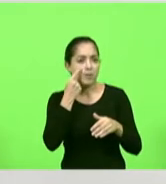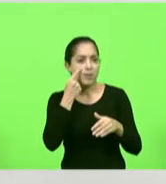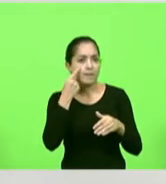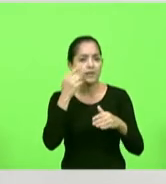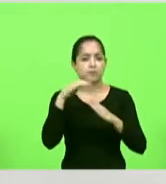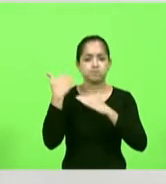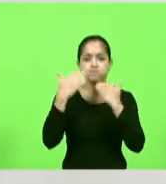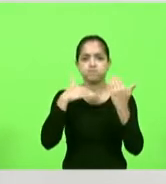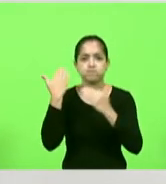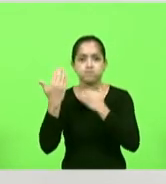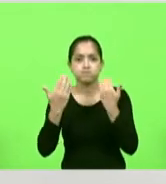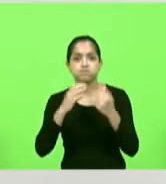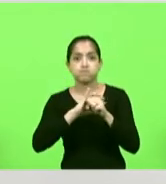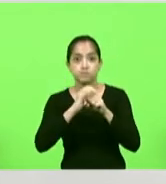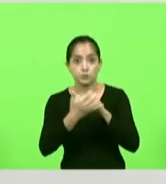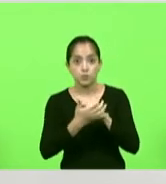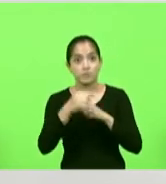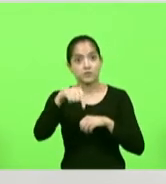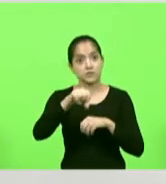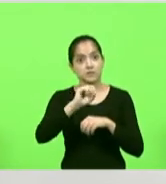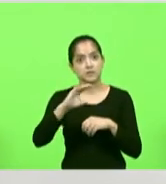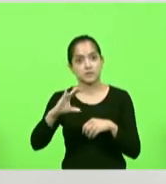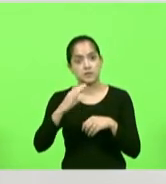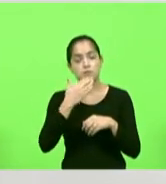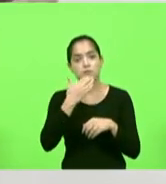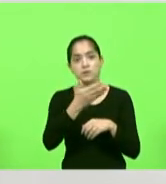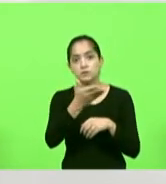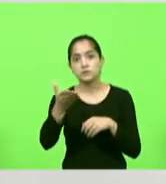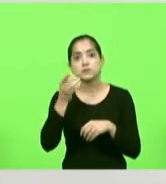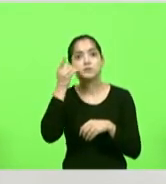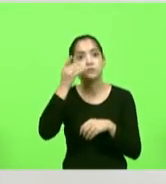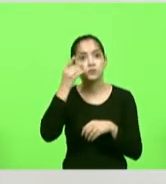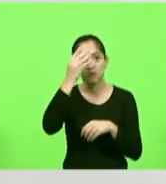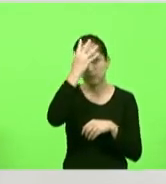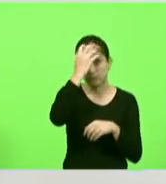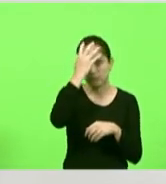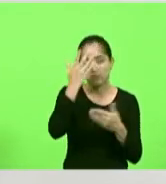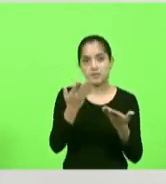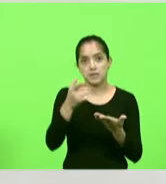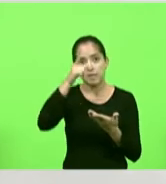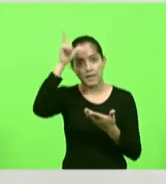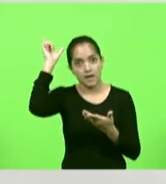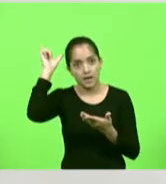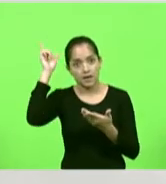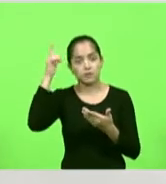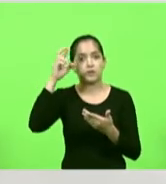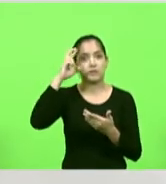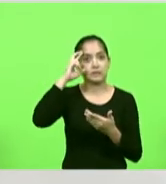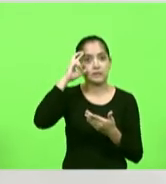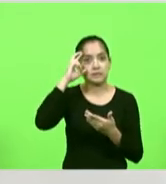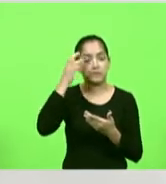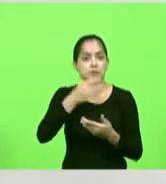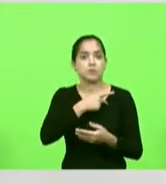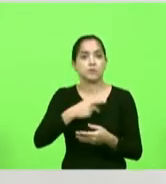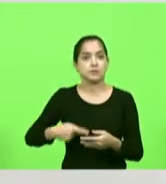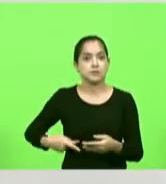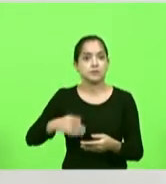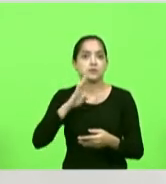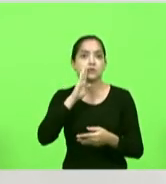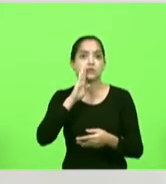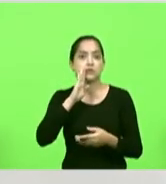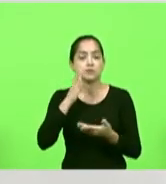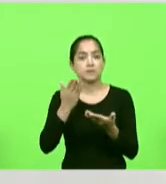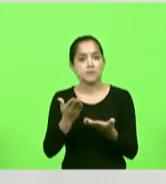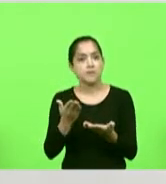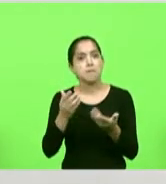mortes Covid-es em Santa Catarina. Peço ao deputado Ismael, deputado Lima, deputado Alba, deputado nosso presidente, também, Nilson Berlanda,